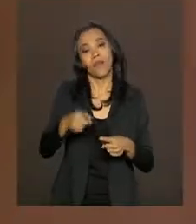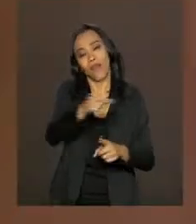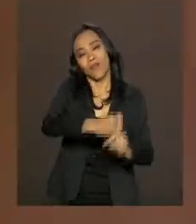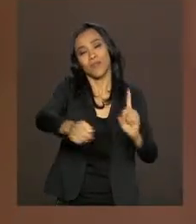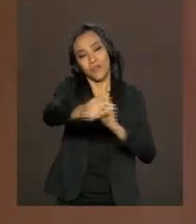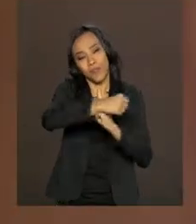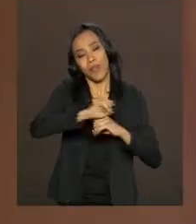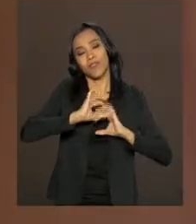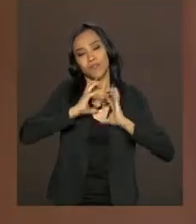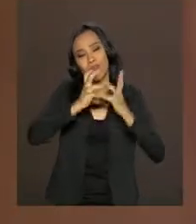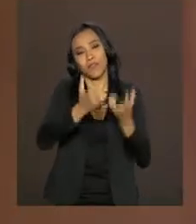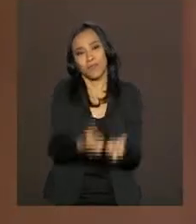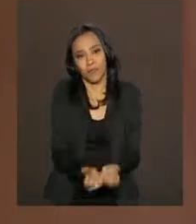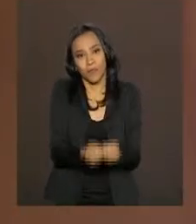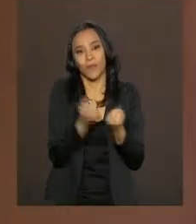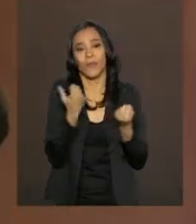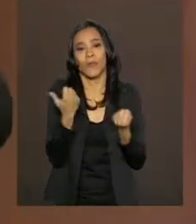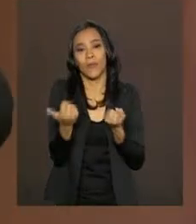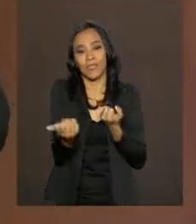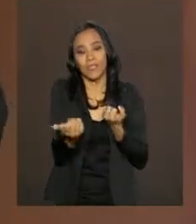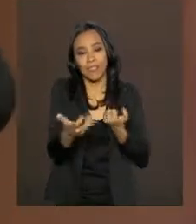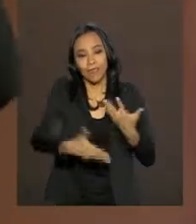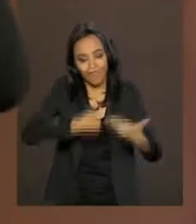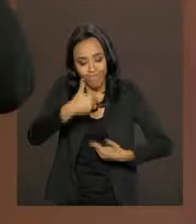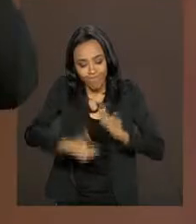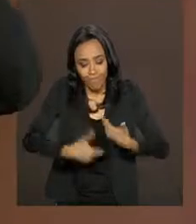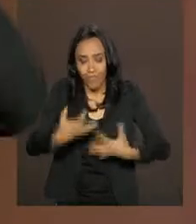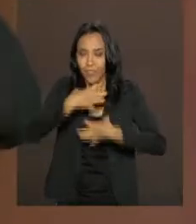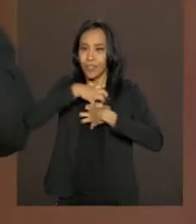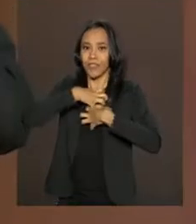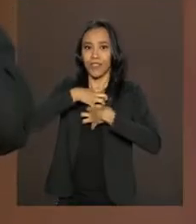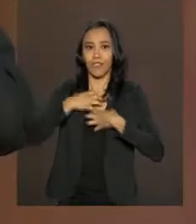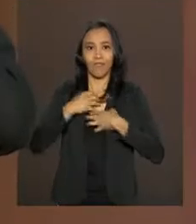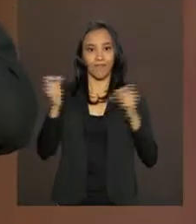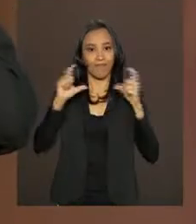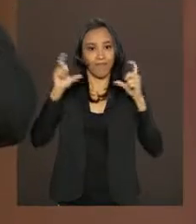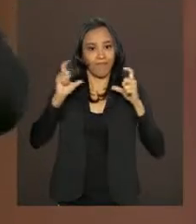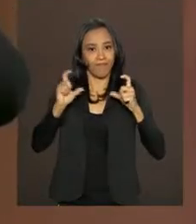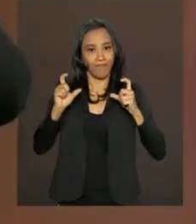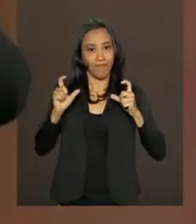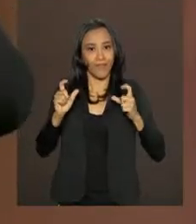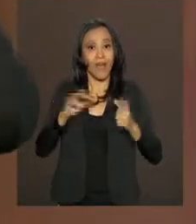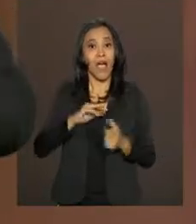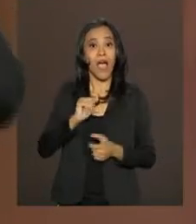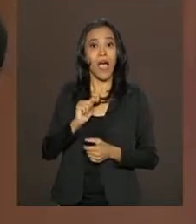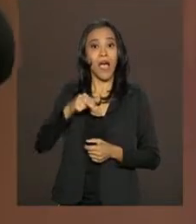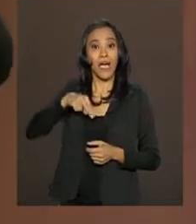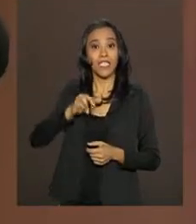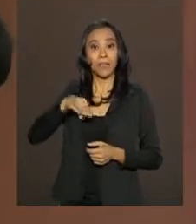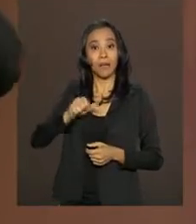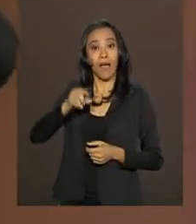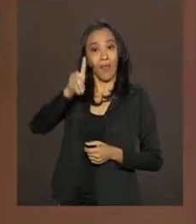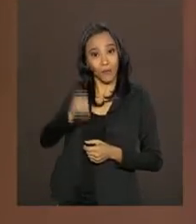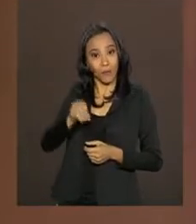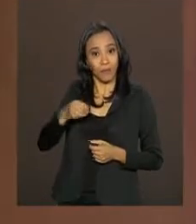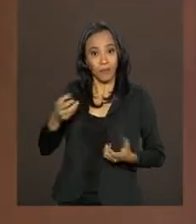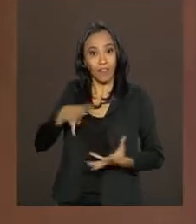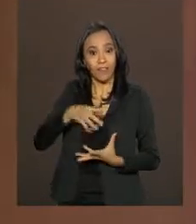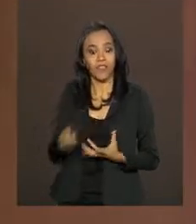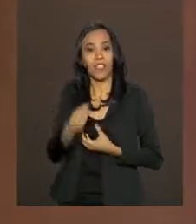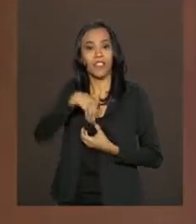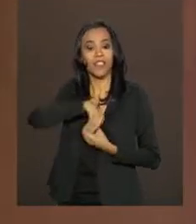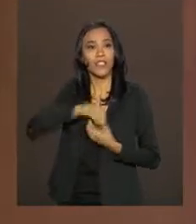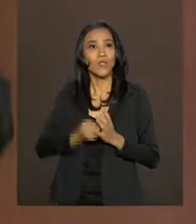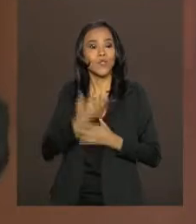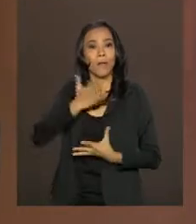Este acolhimento da sociedade é que nos deixa animado. E animado é uma palavra que vem de ânima, que vem de alma. Portanto, eu ponho